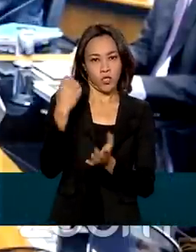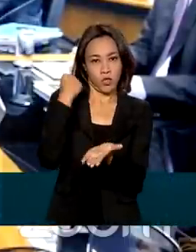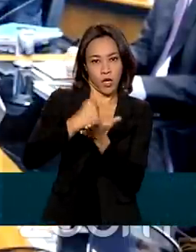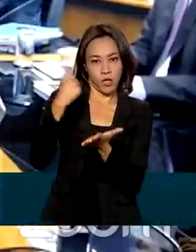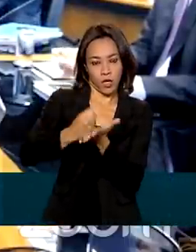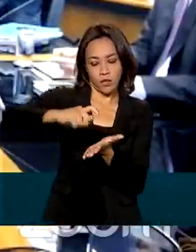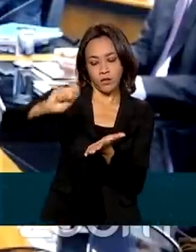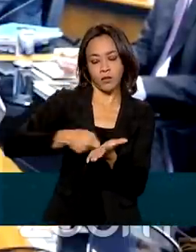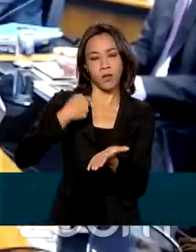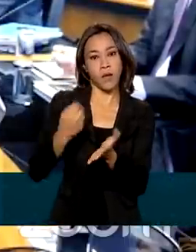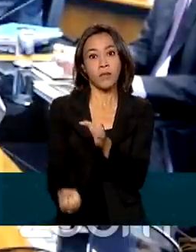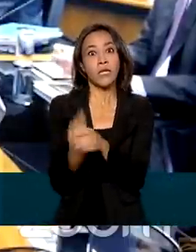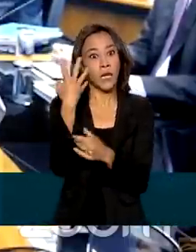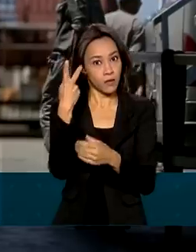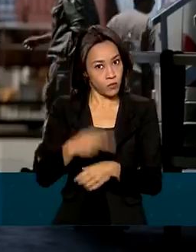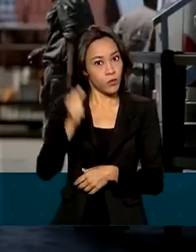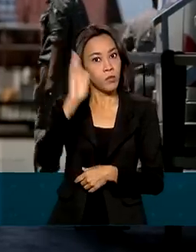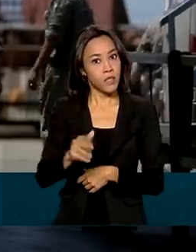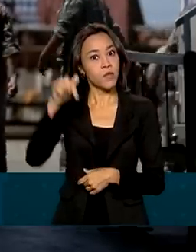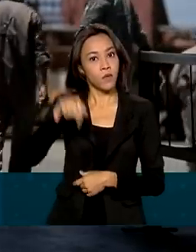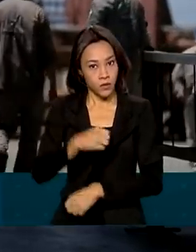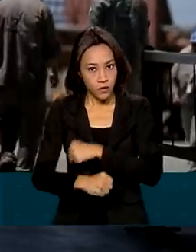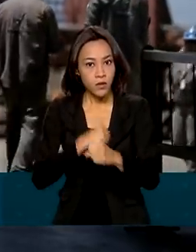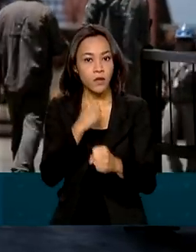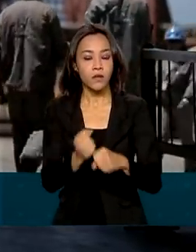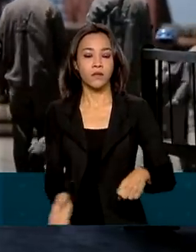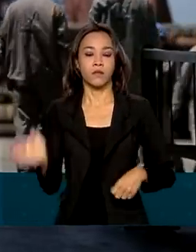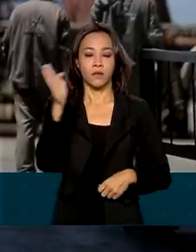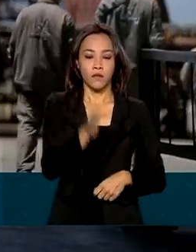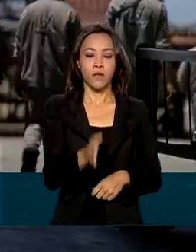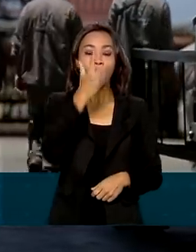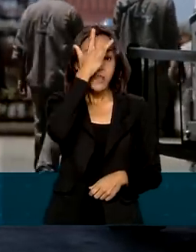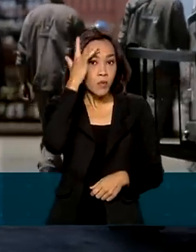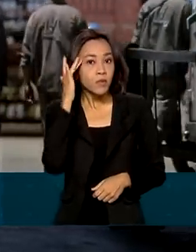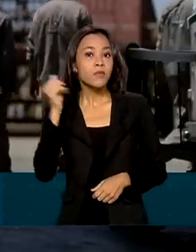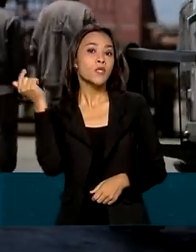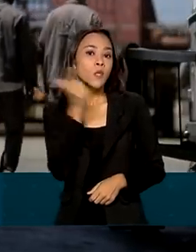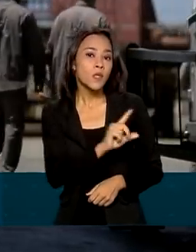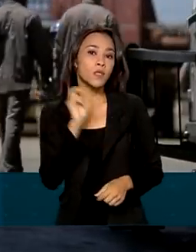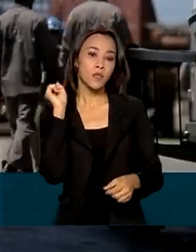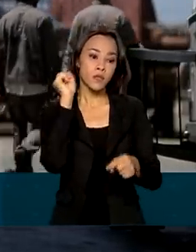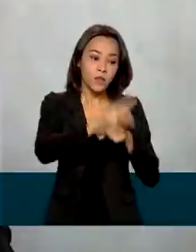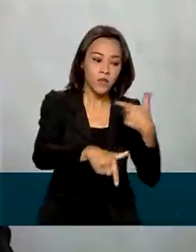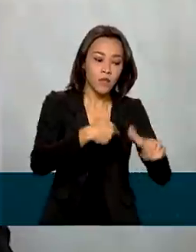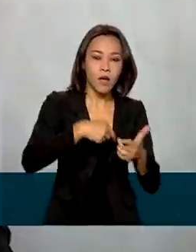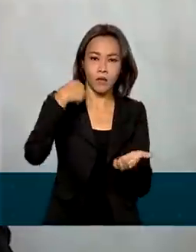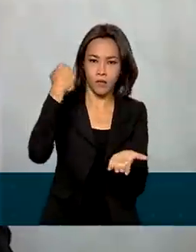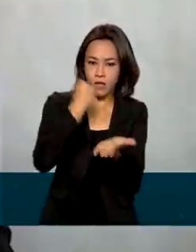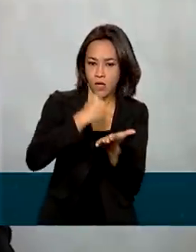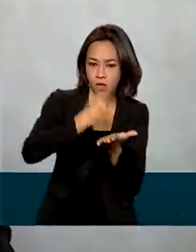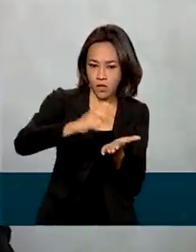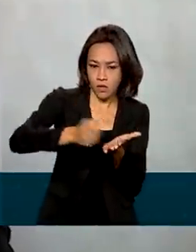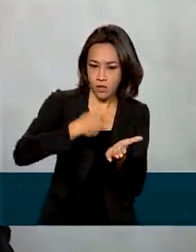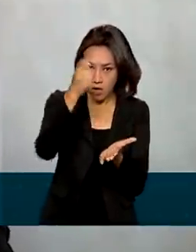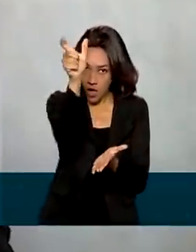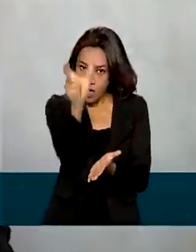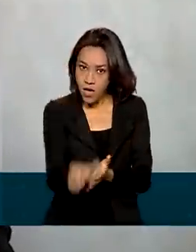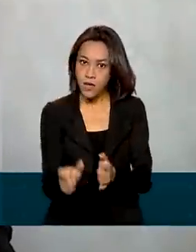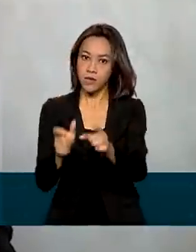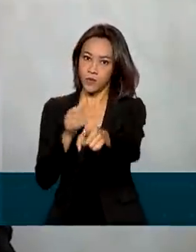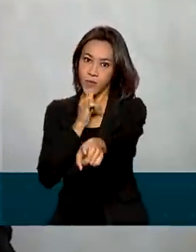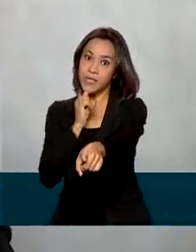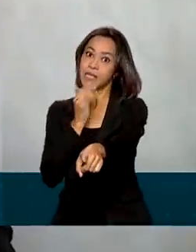gerados no Brasil neste ano. Entre as pessoas que conseguiram um emprego com carteira assinada, está esse estudante de